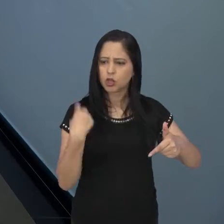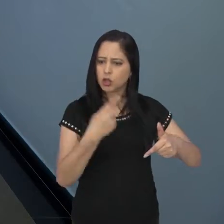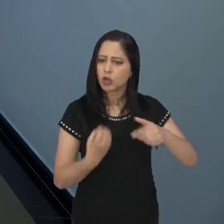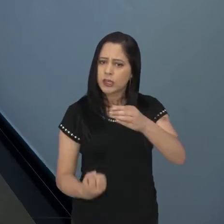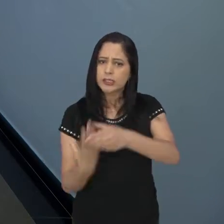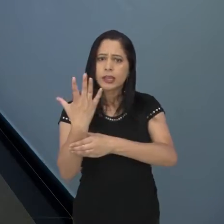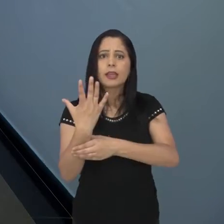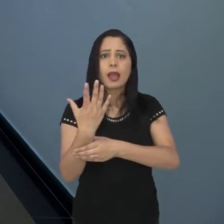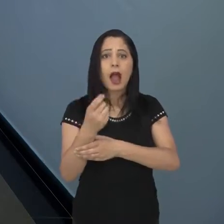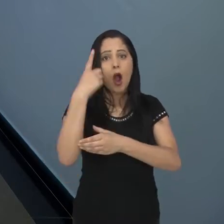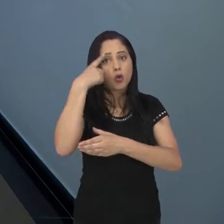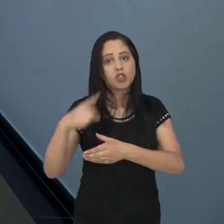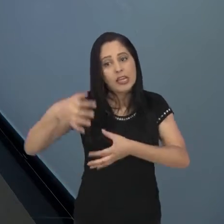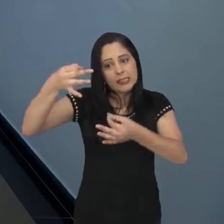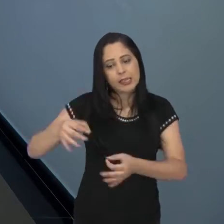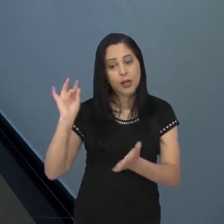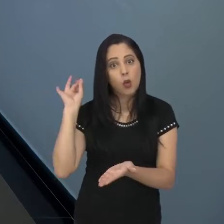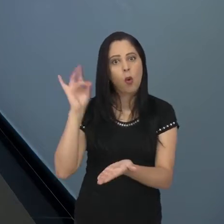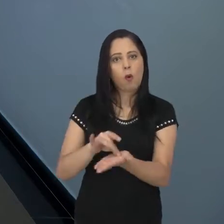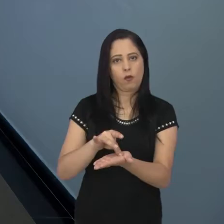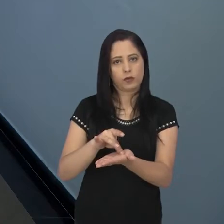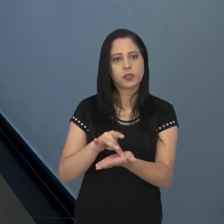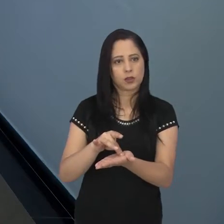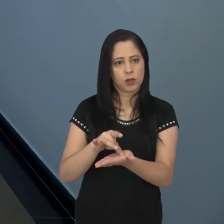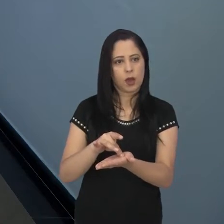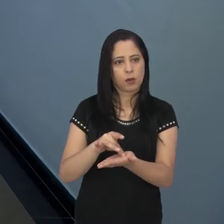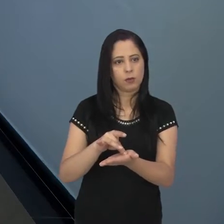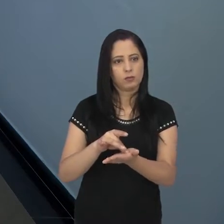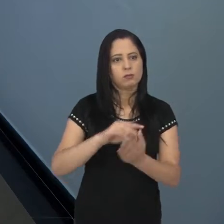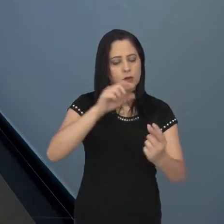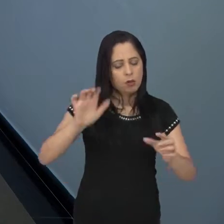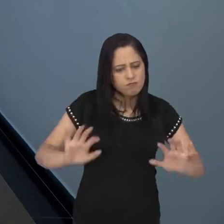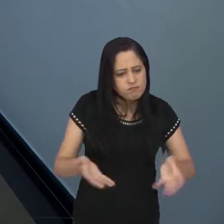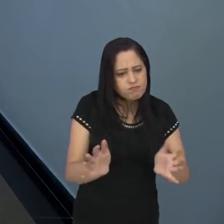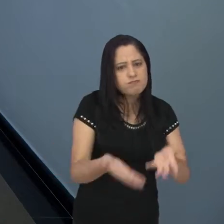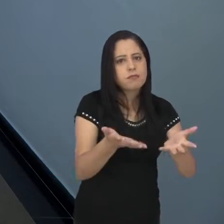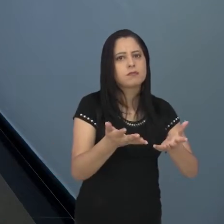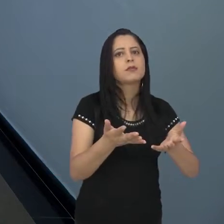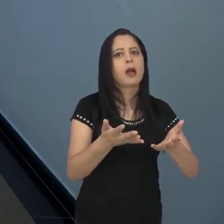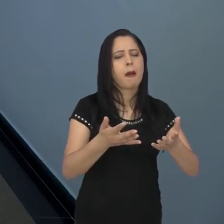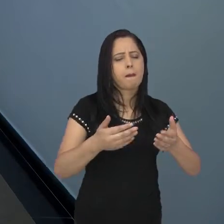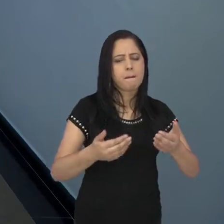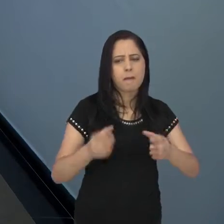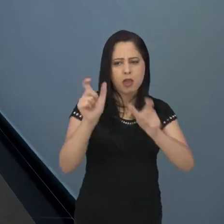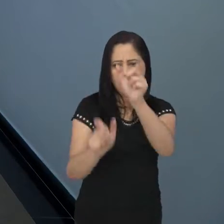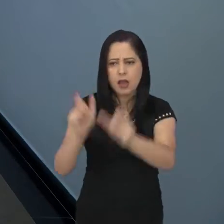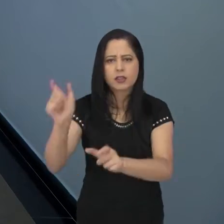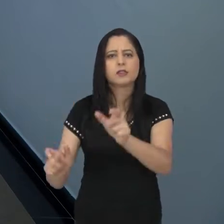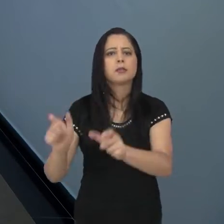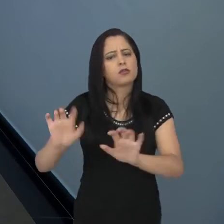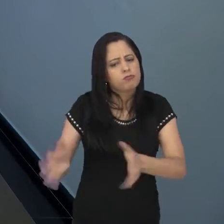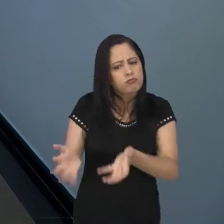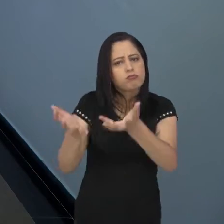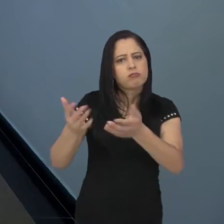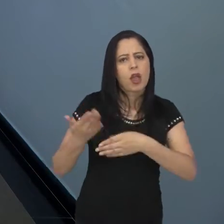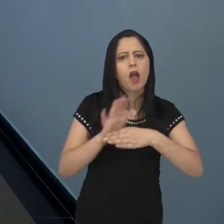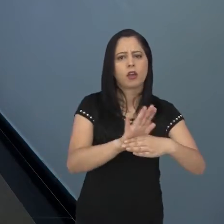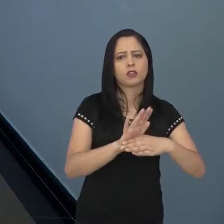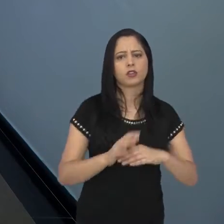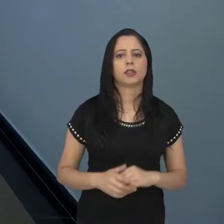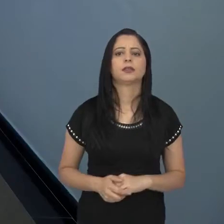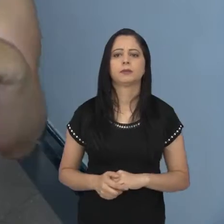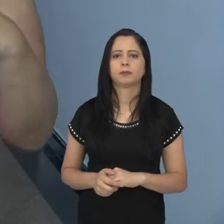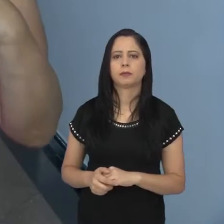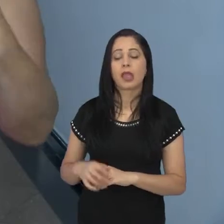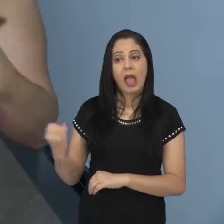criar e instituir na cidade o Dia de Doar, dando maior ênfase e maior comprometimento às pessoas com a doação no